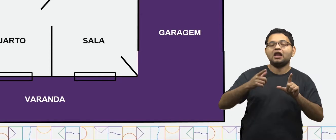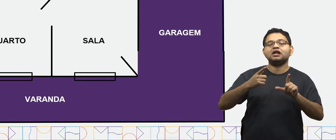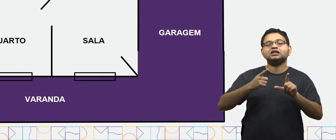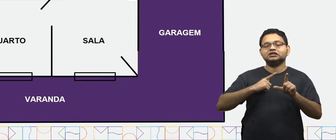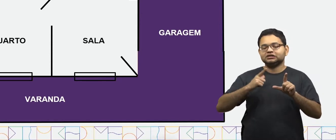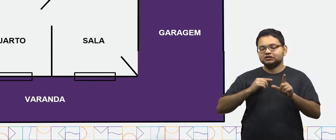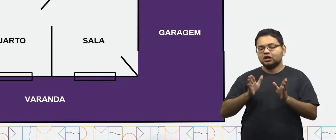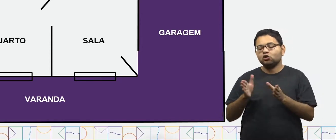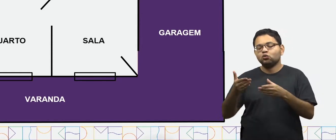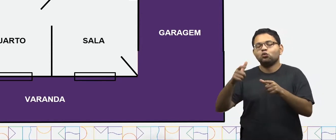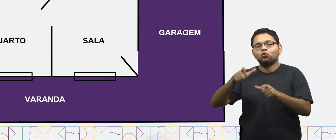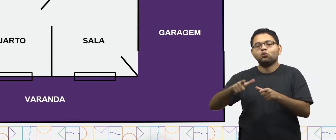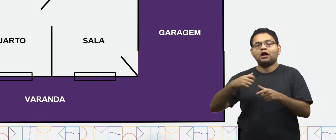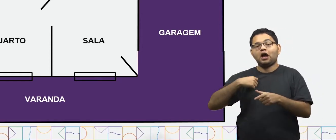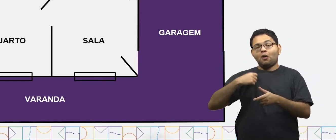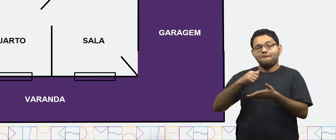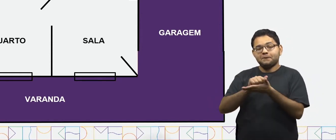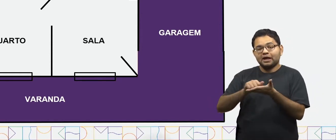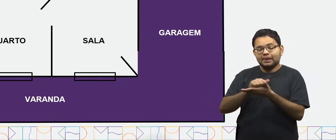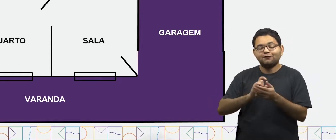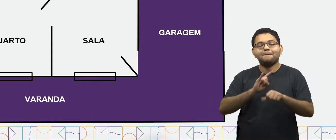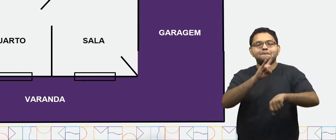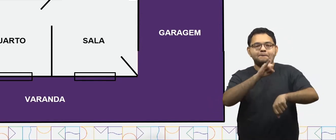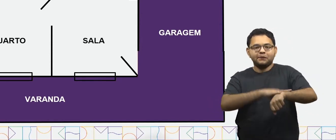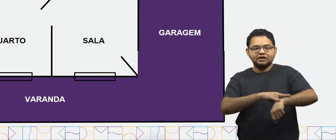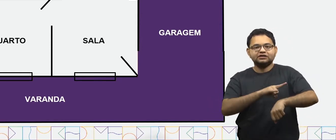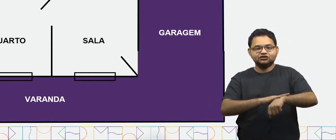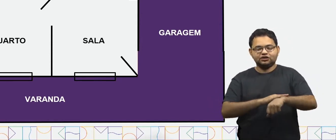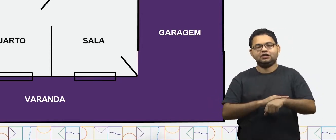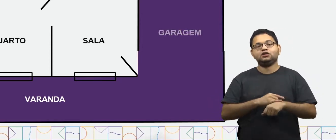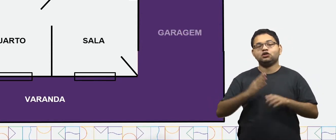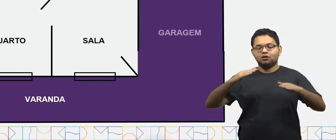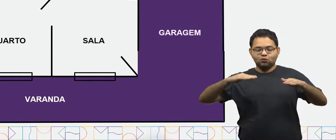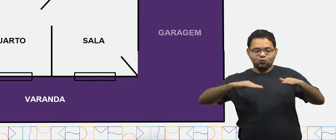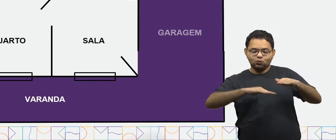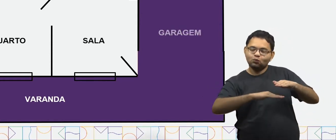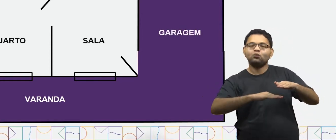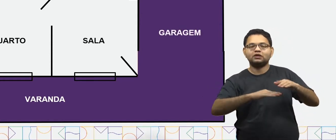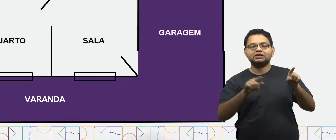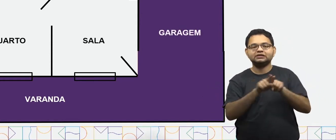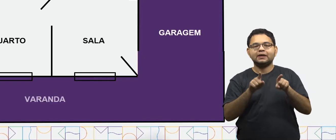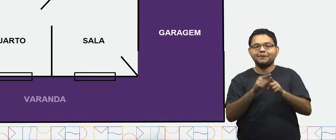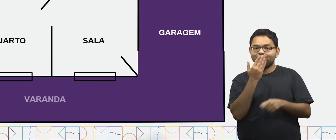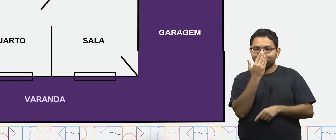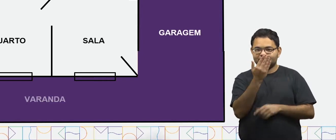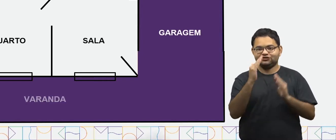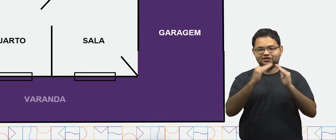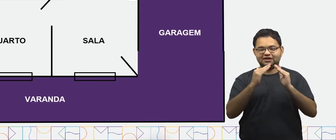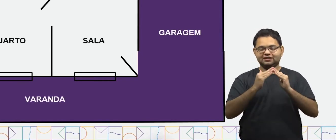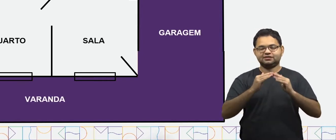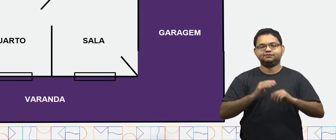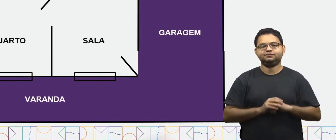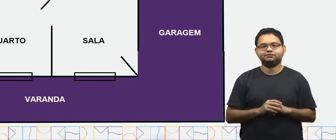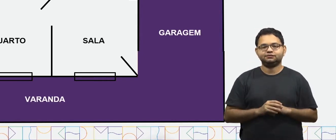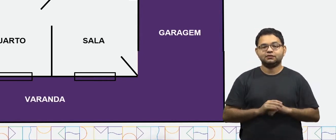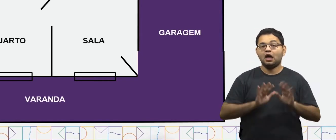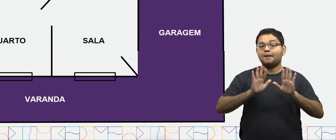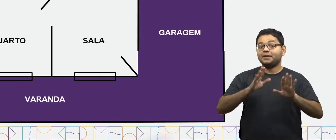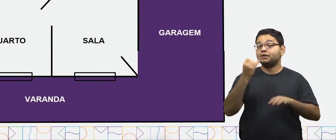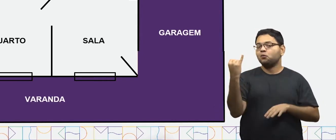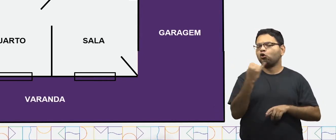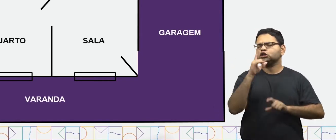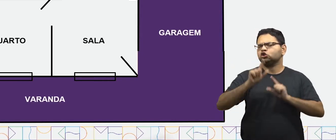a cobertura para lavanderia, o banheiro, a garagem e a varanda. Mas,